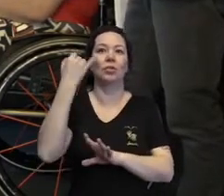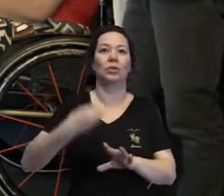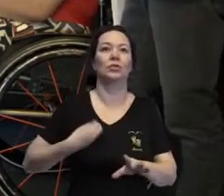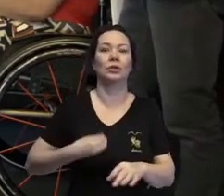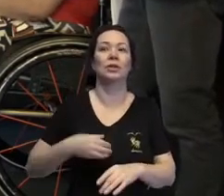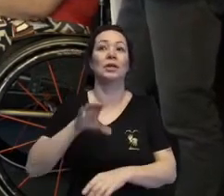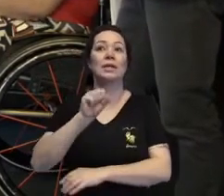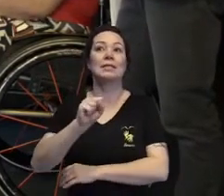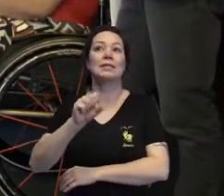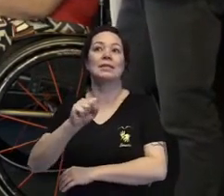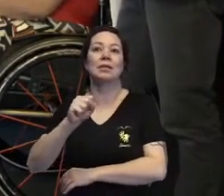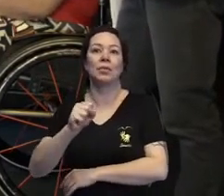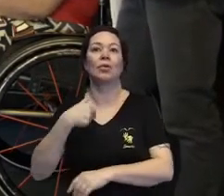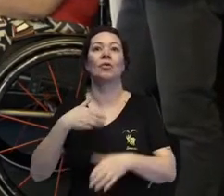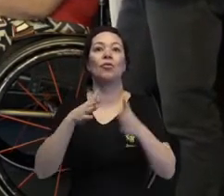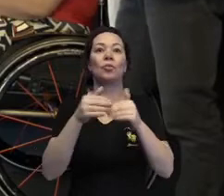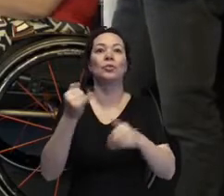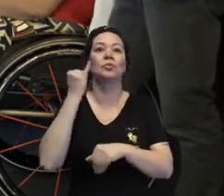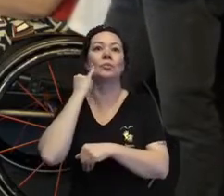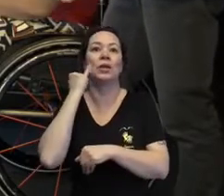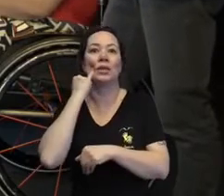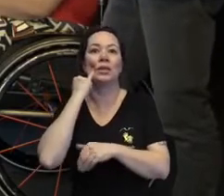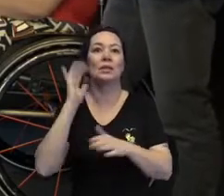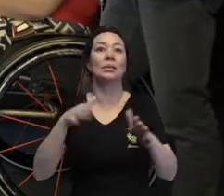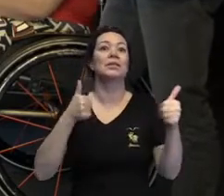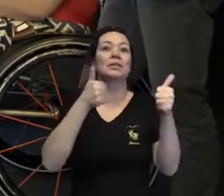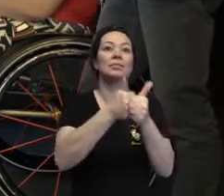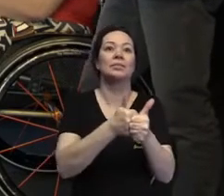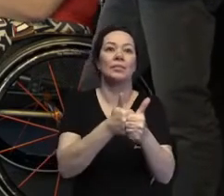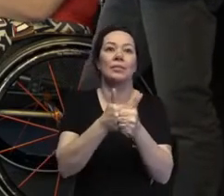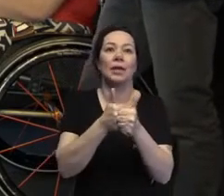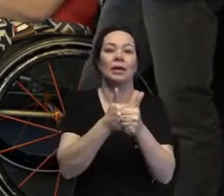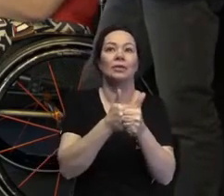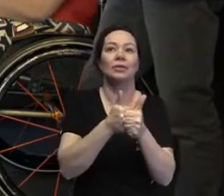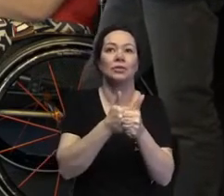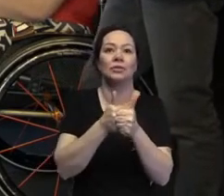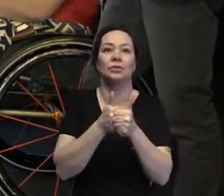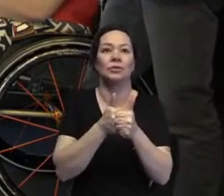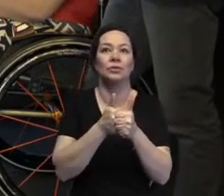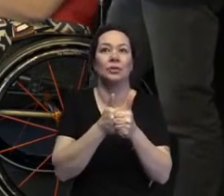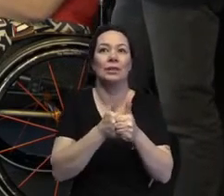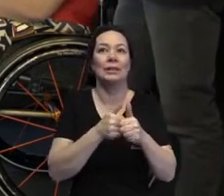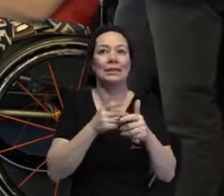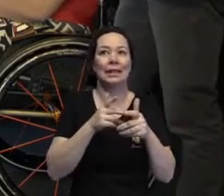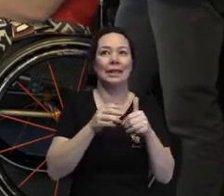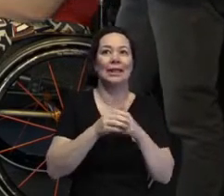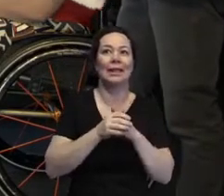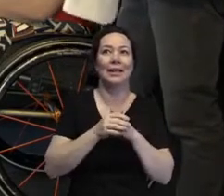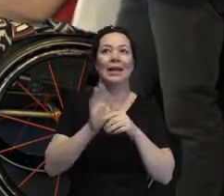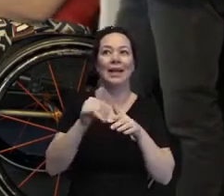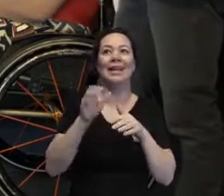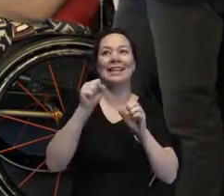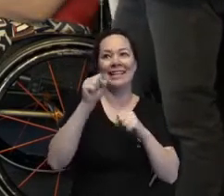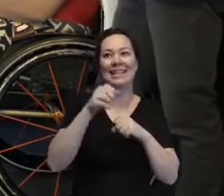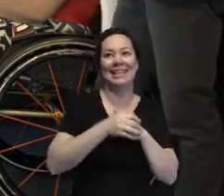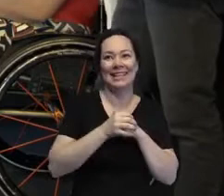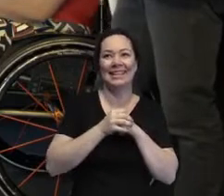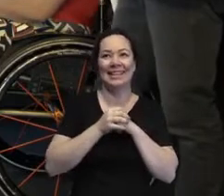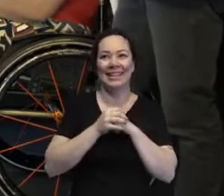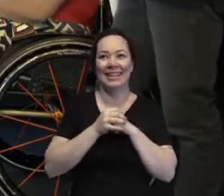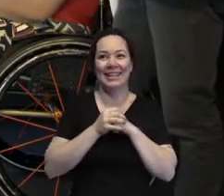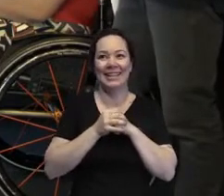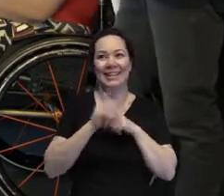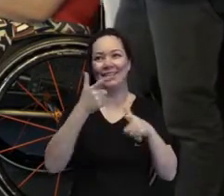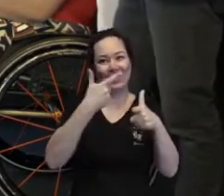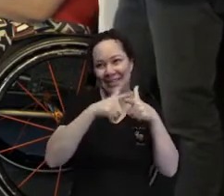Samuel, vou pedir para a Isa, viu, Isa, ficar mais pertinho do Samuel para aparecer melhor, que está cortando um pouquinho aí. Fiquem mais juntinhos, não vai ser um problema